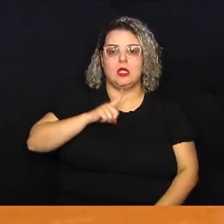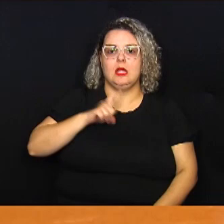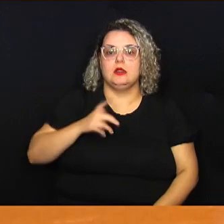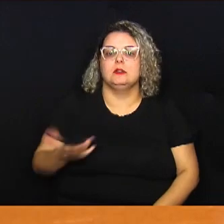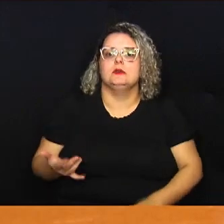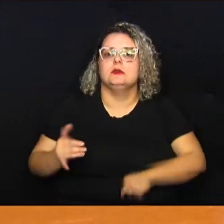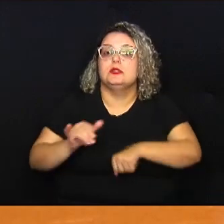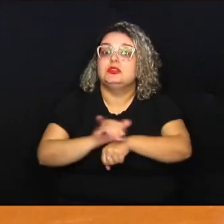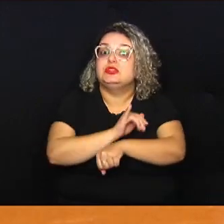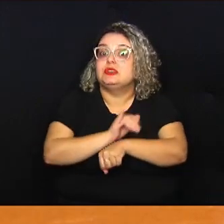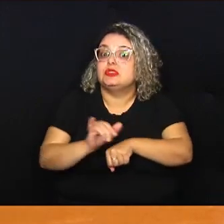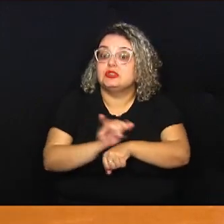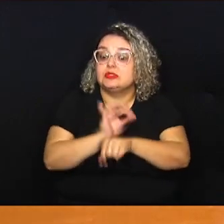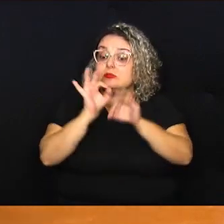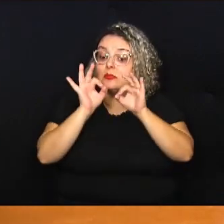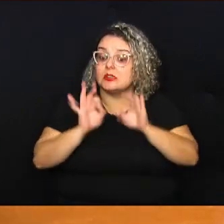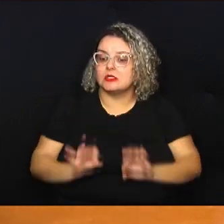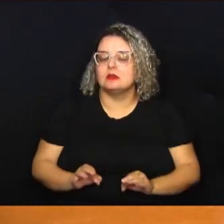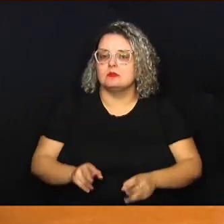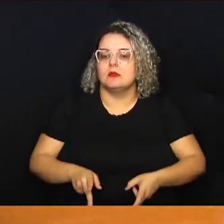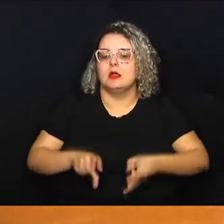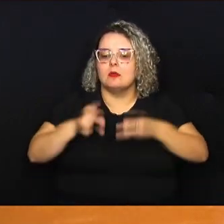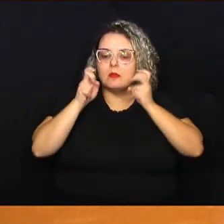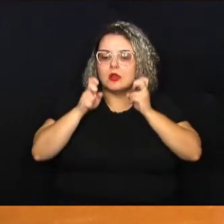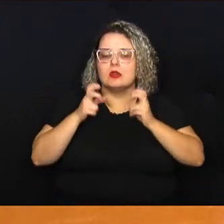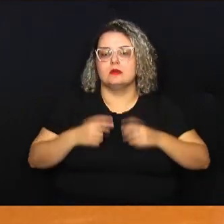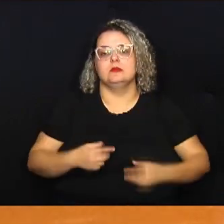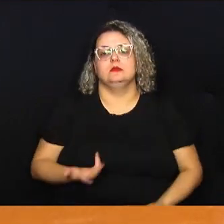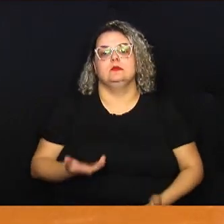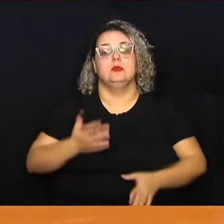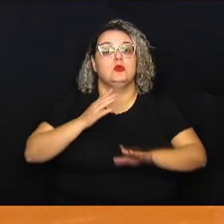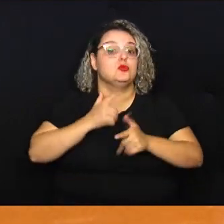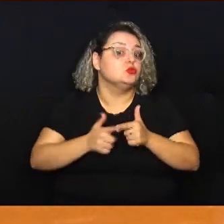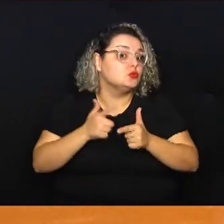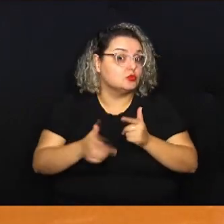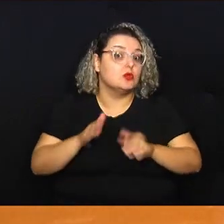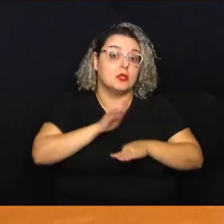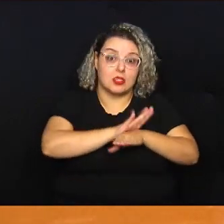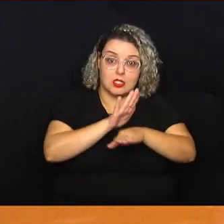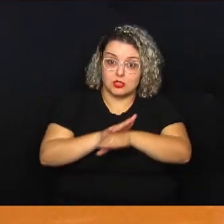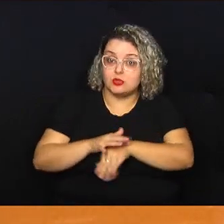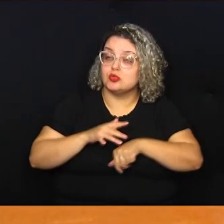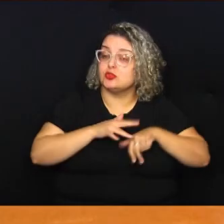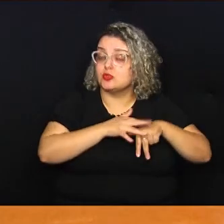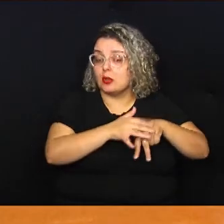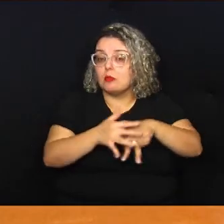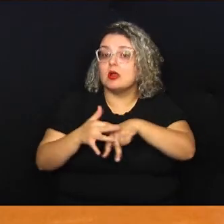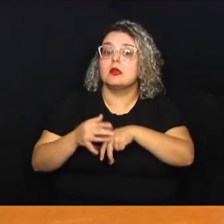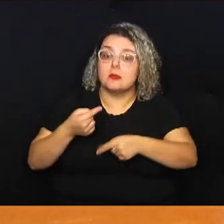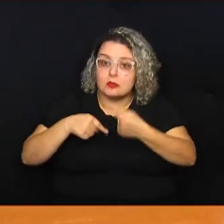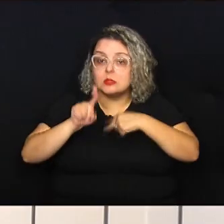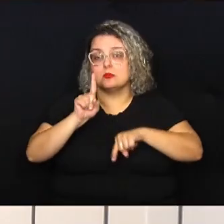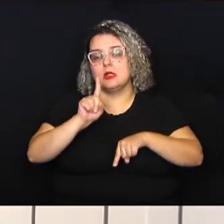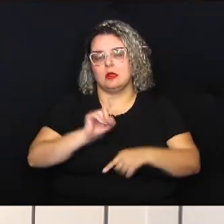ferramental adequado para identificar as desfuncionalidades e ajudar o paciente a superá-las.